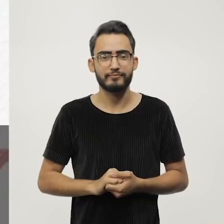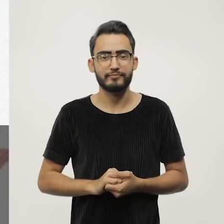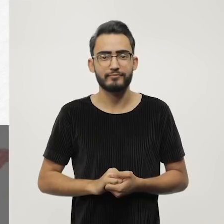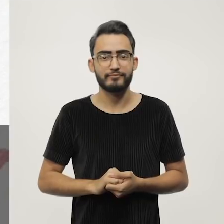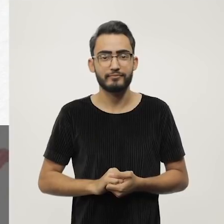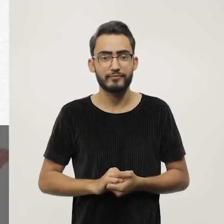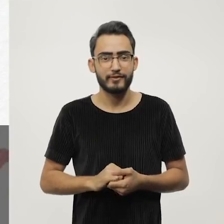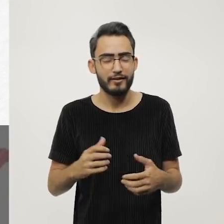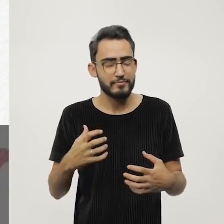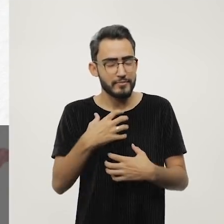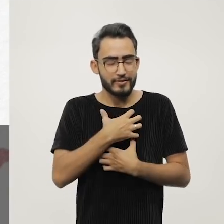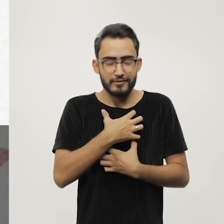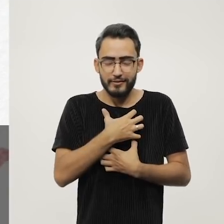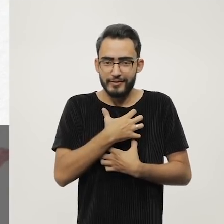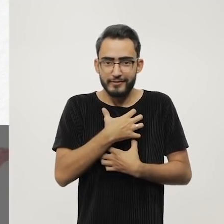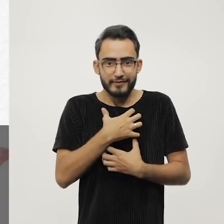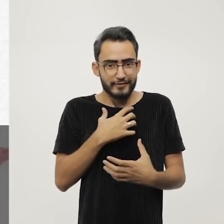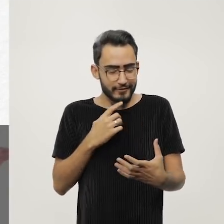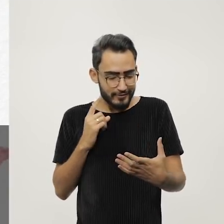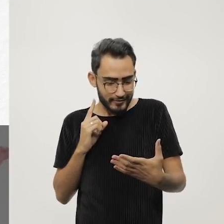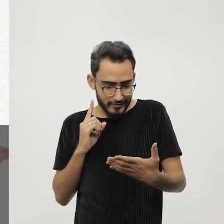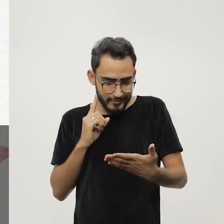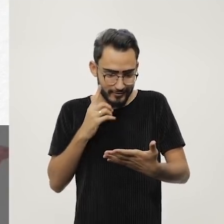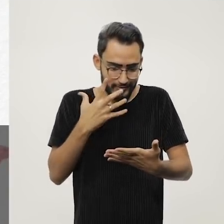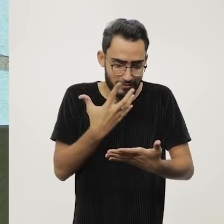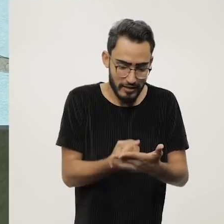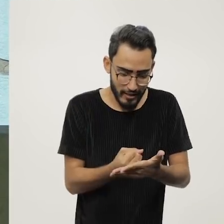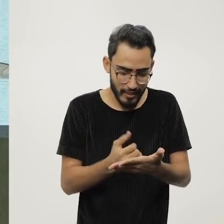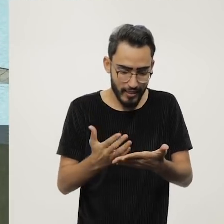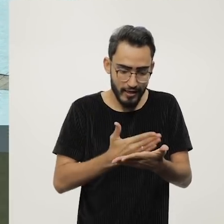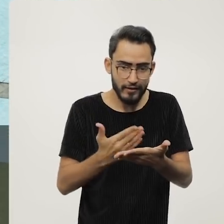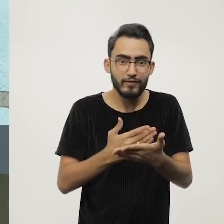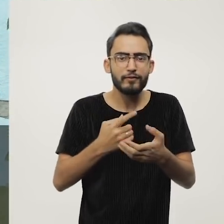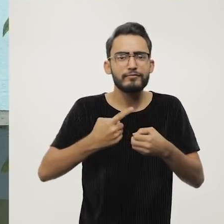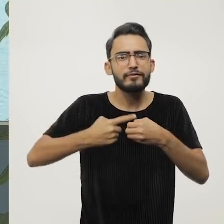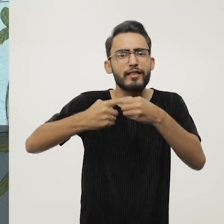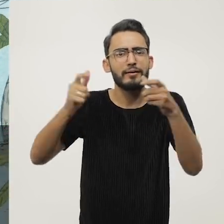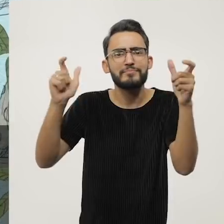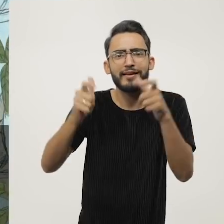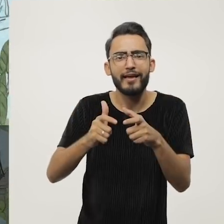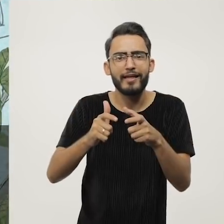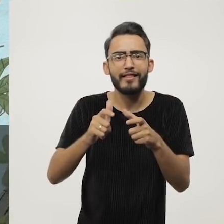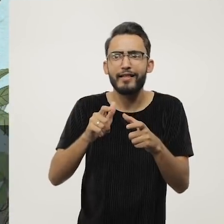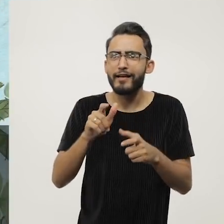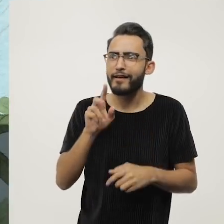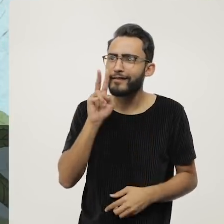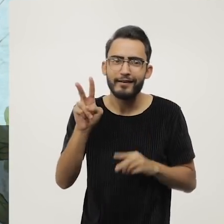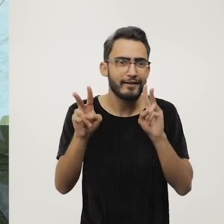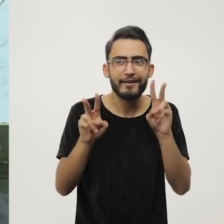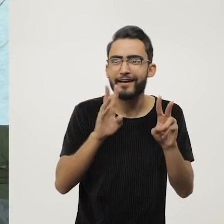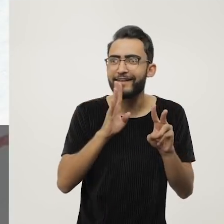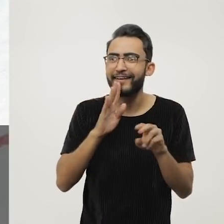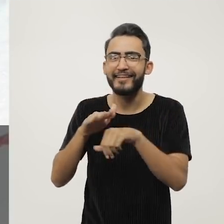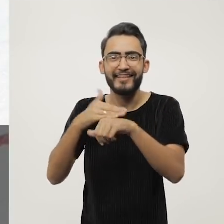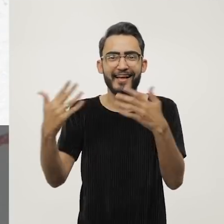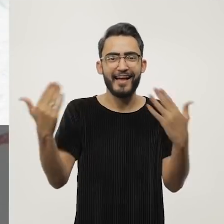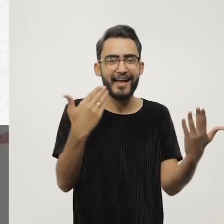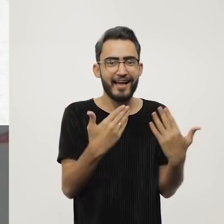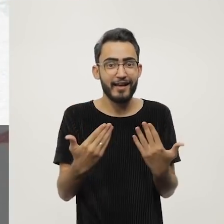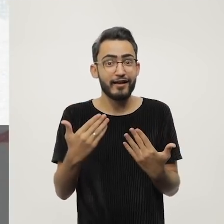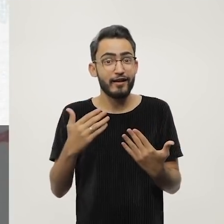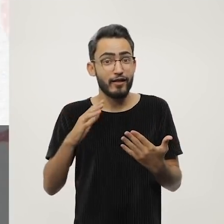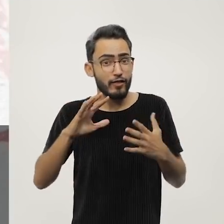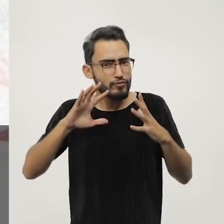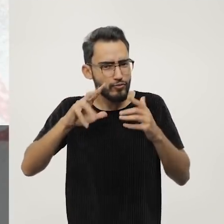Me senti assim muito no livro, porque minha cidade é uma cidade pequena, e todo mundo conhece todo mundo. Tudo ali